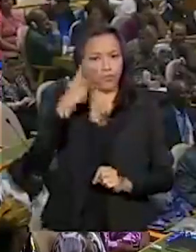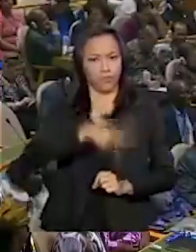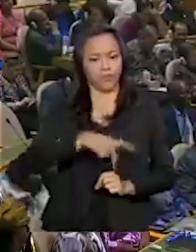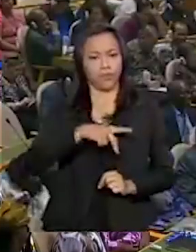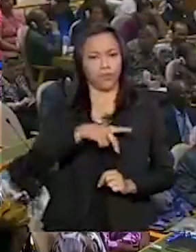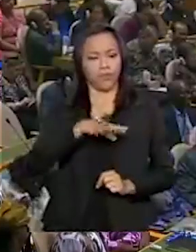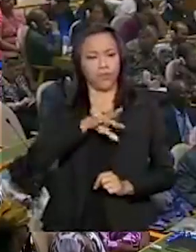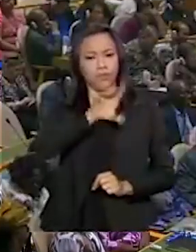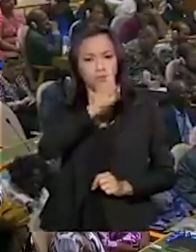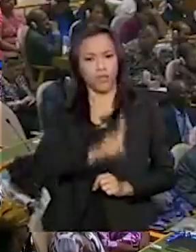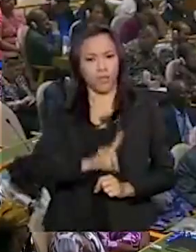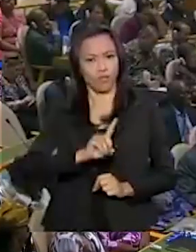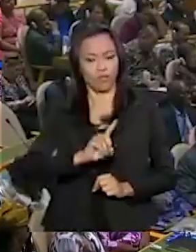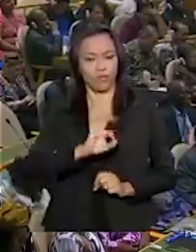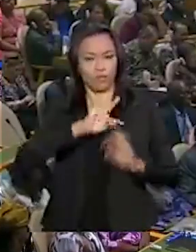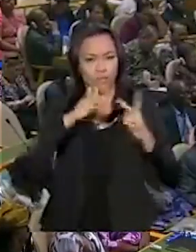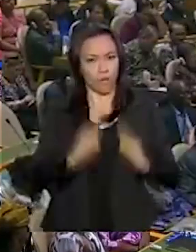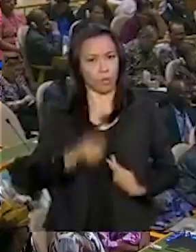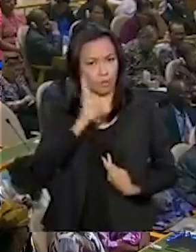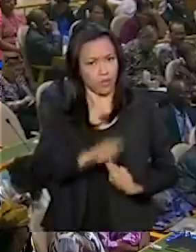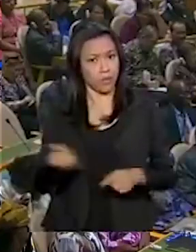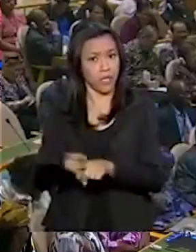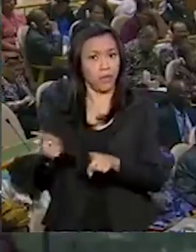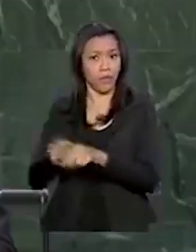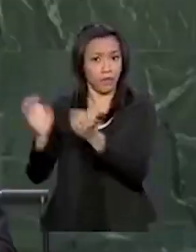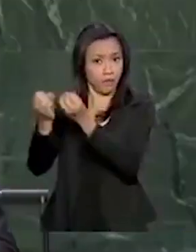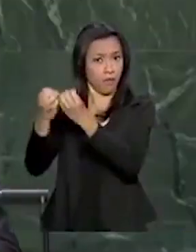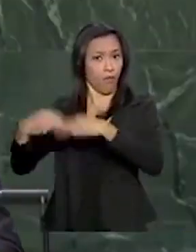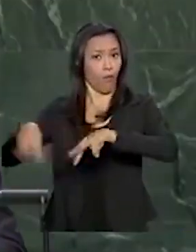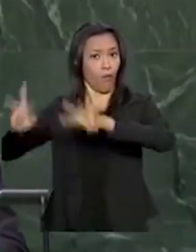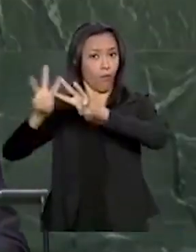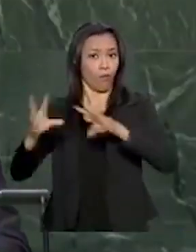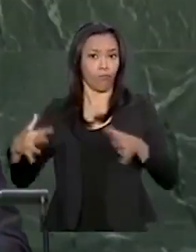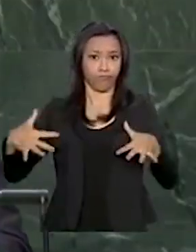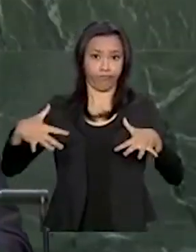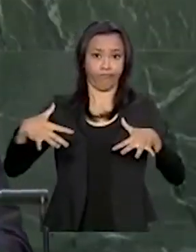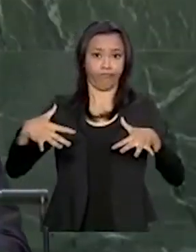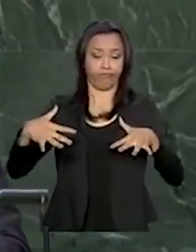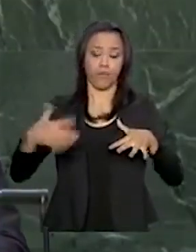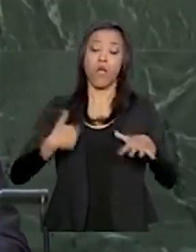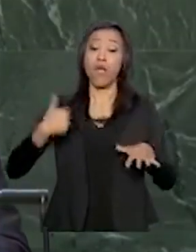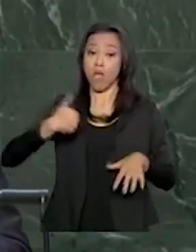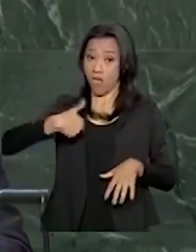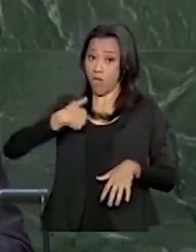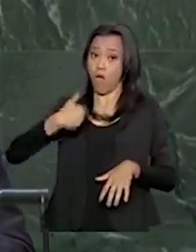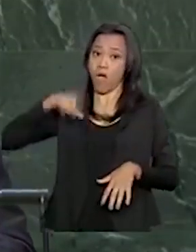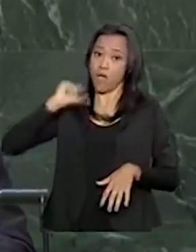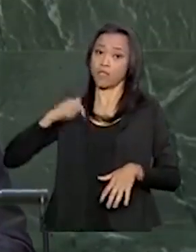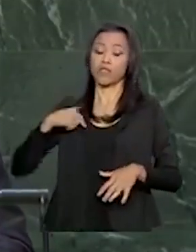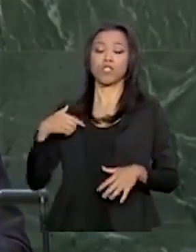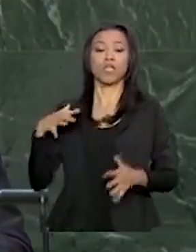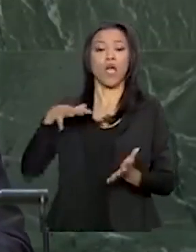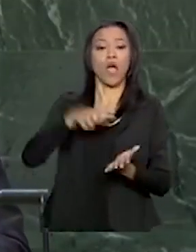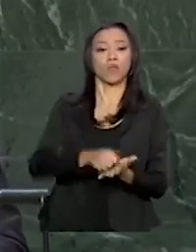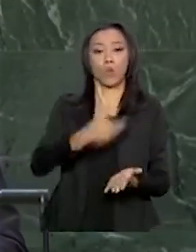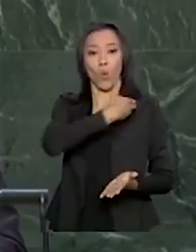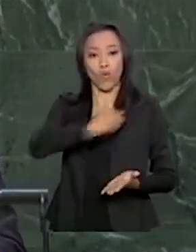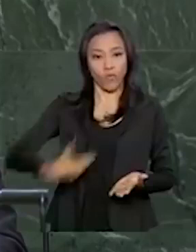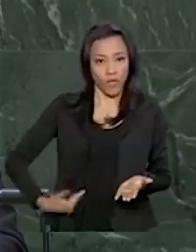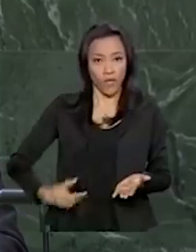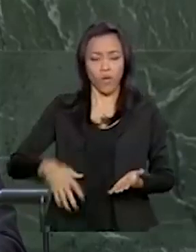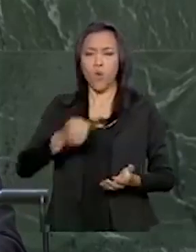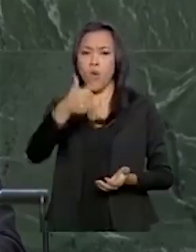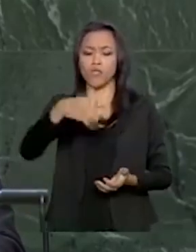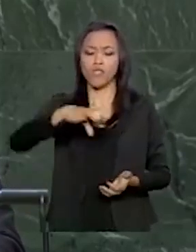e da ONU. Antes mesmo de eu assumir o governo, quase 90% deles deixaram o